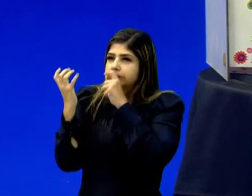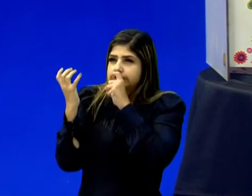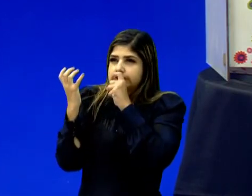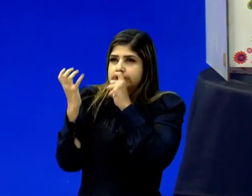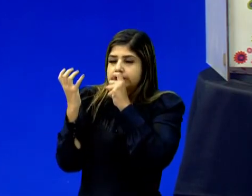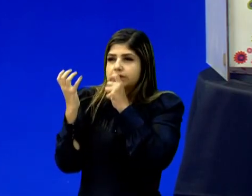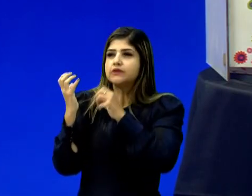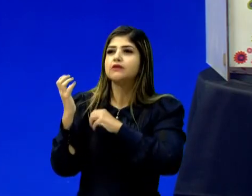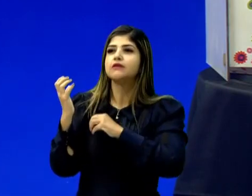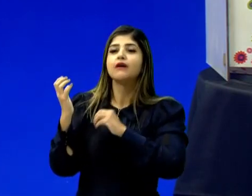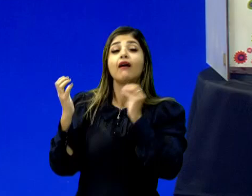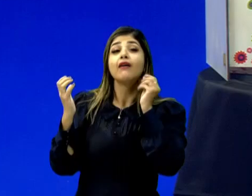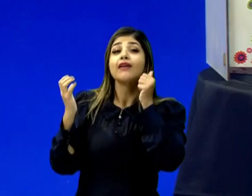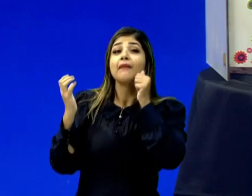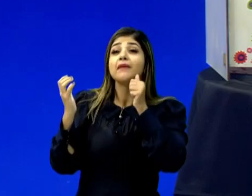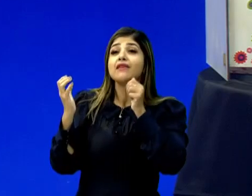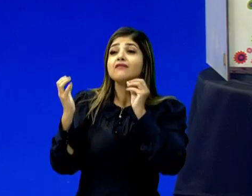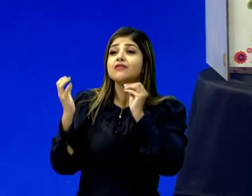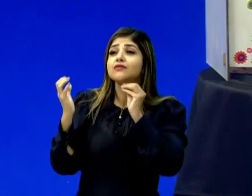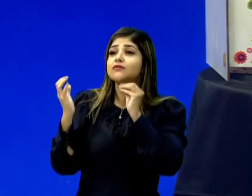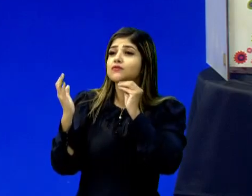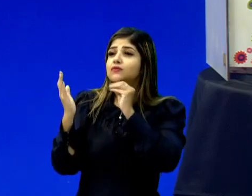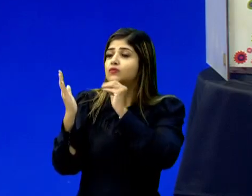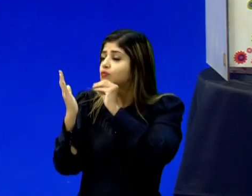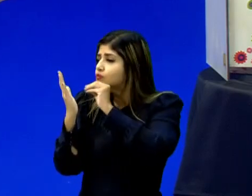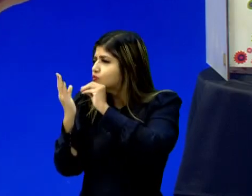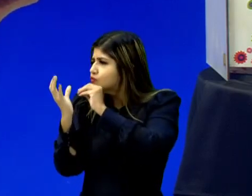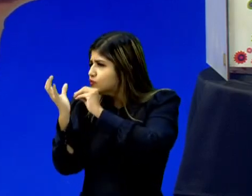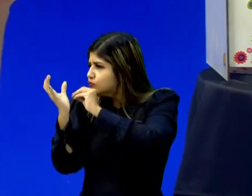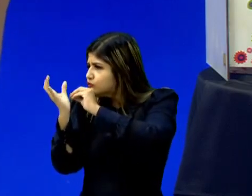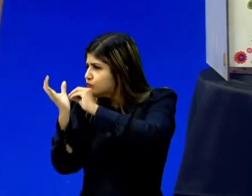Sabe o que que a Ana Maria fez? Olha o que que ela fez, ela fez isso, ó.